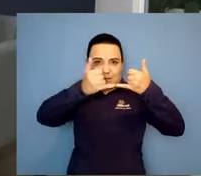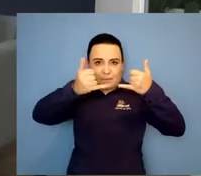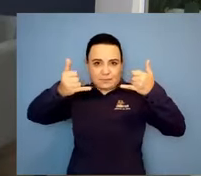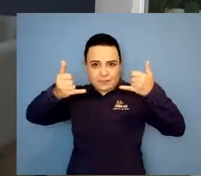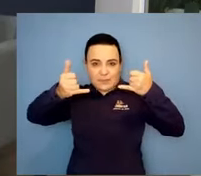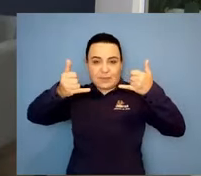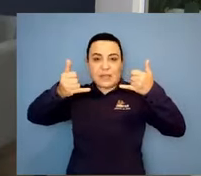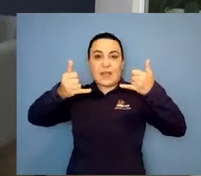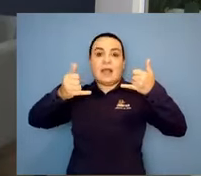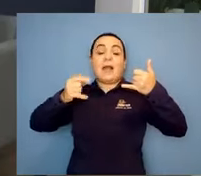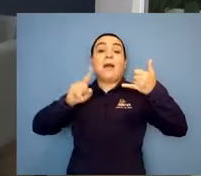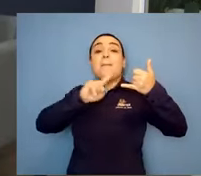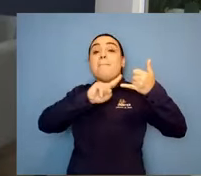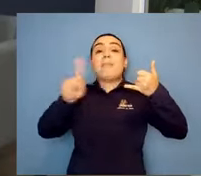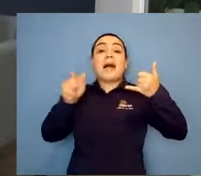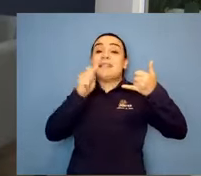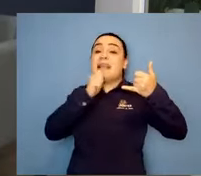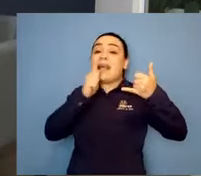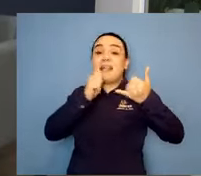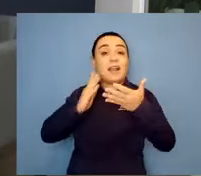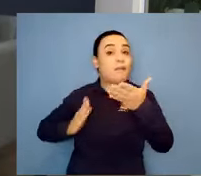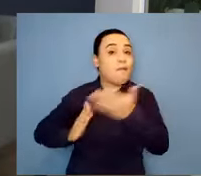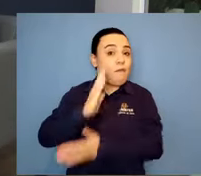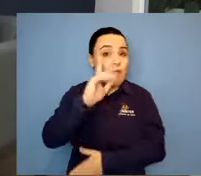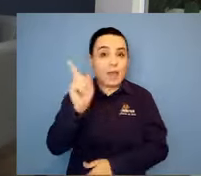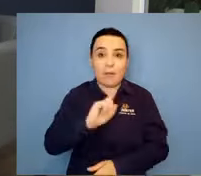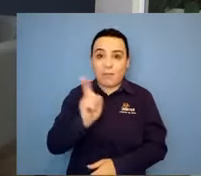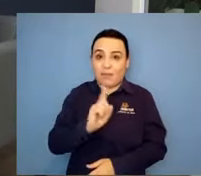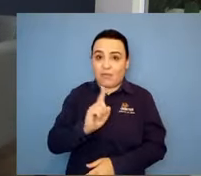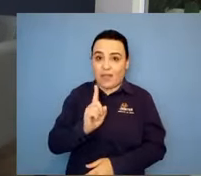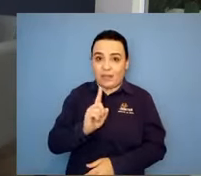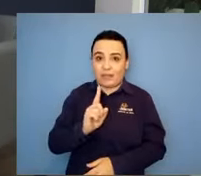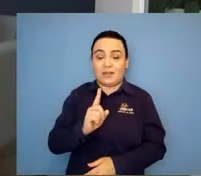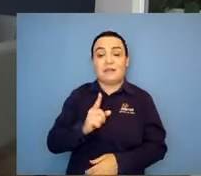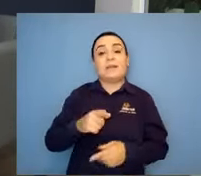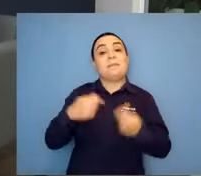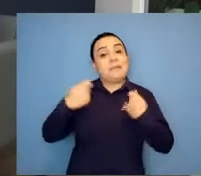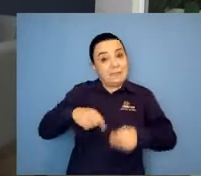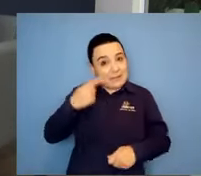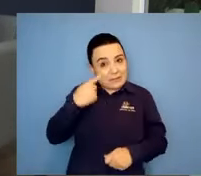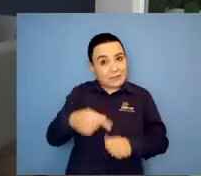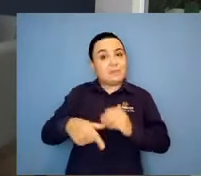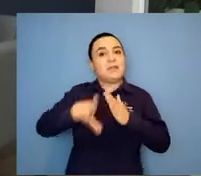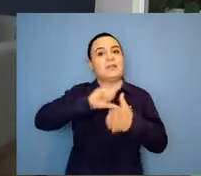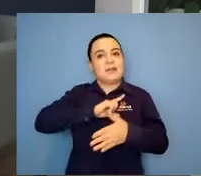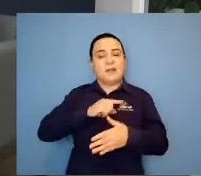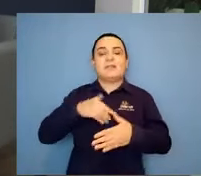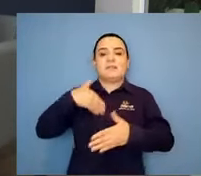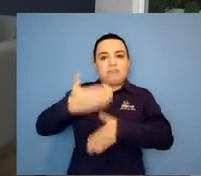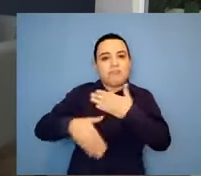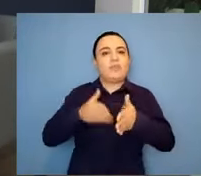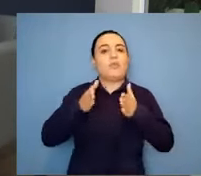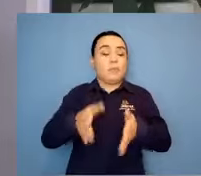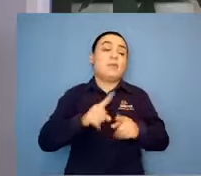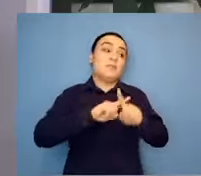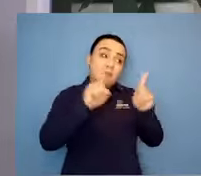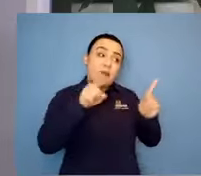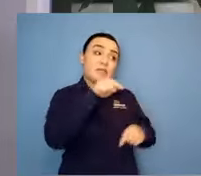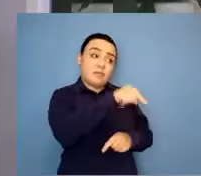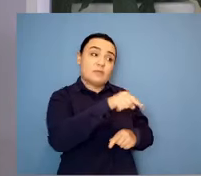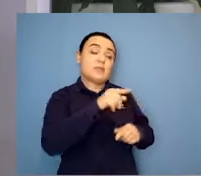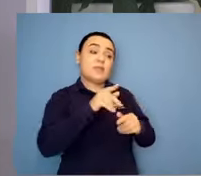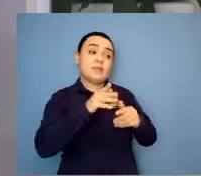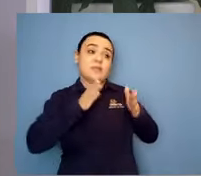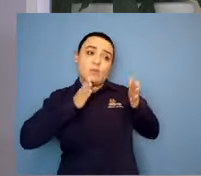Sim, sim. É o começo, né? De todo o processo, de tudo que vai viver. A